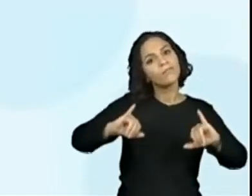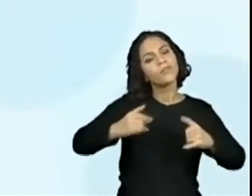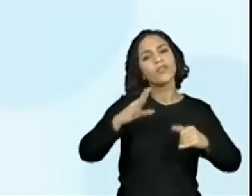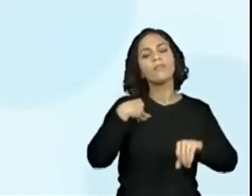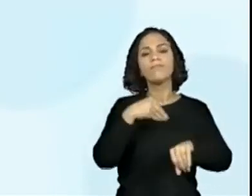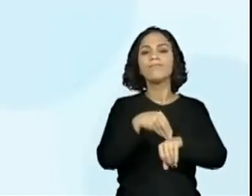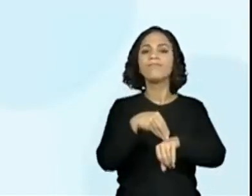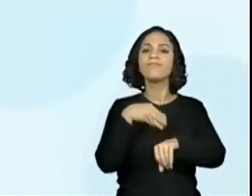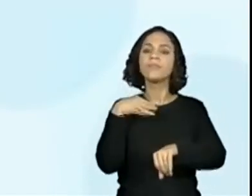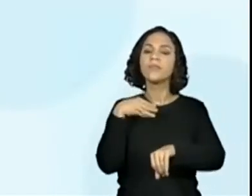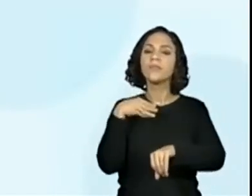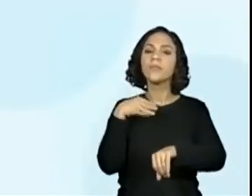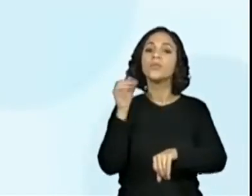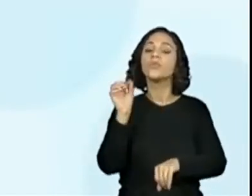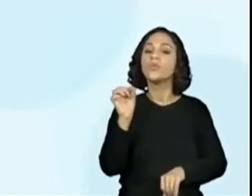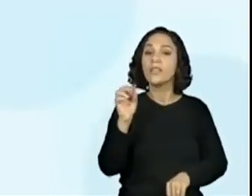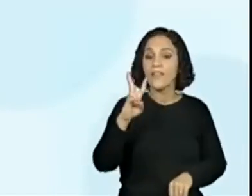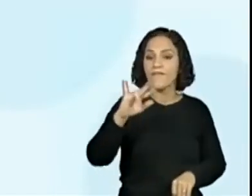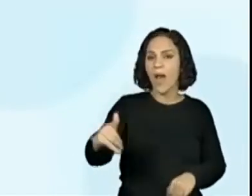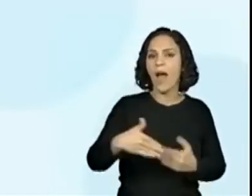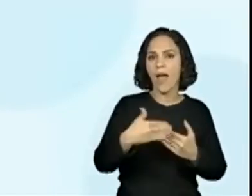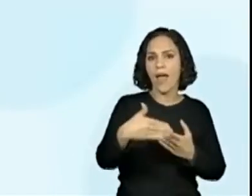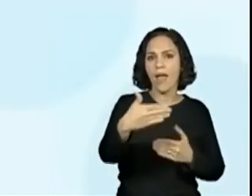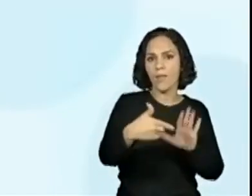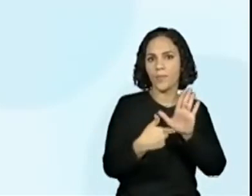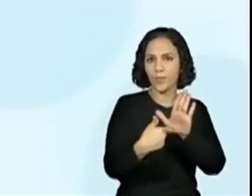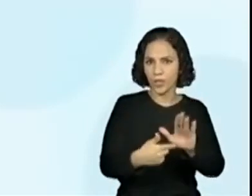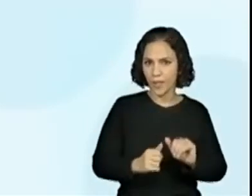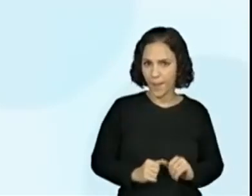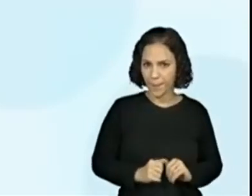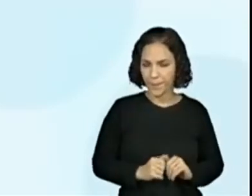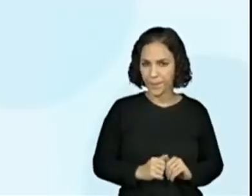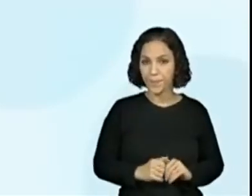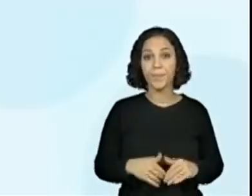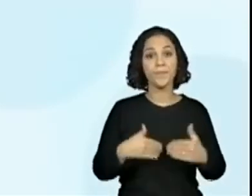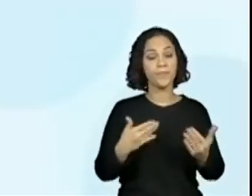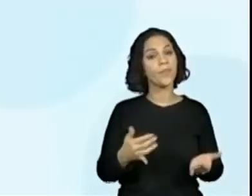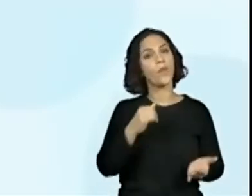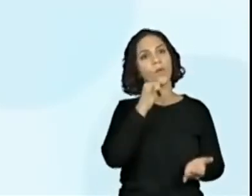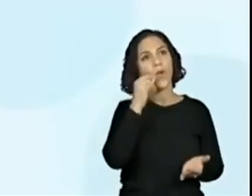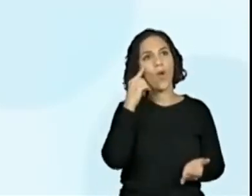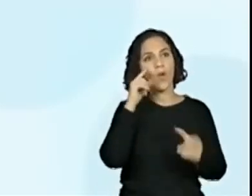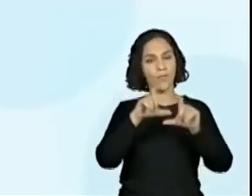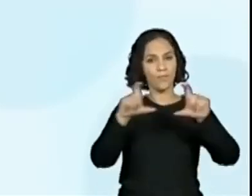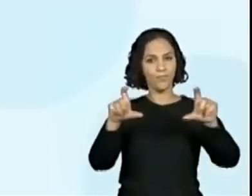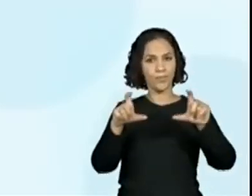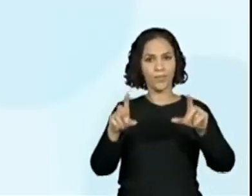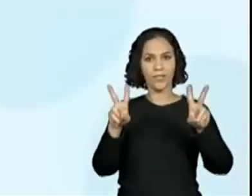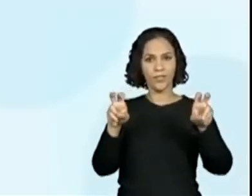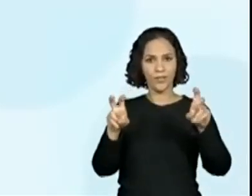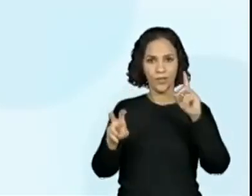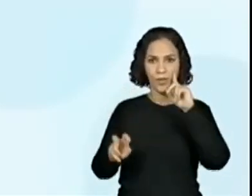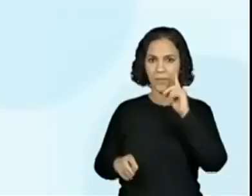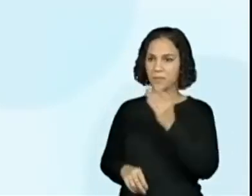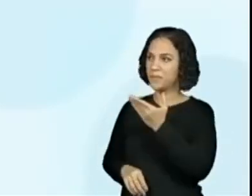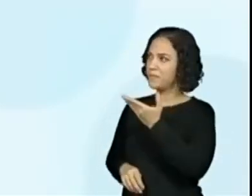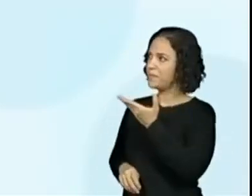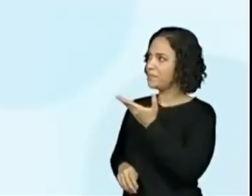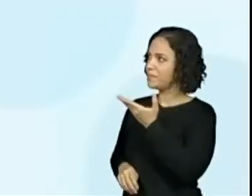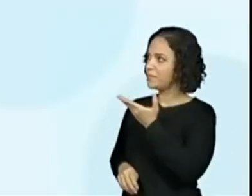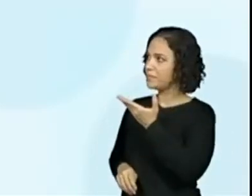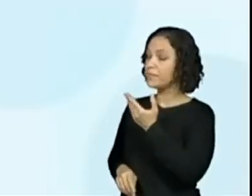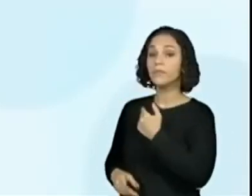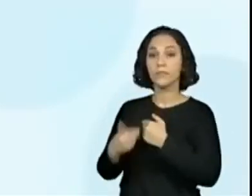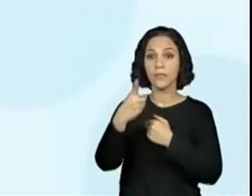já nos antecipa o que será tratado, né? Então, eu trouxe esse título aí, que é um título que está no